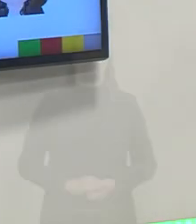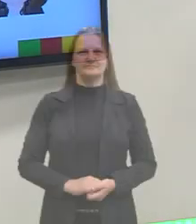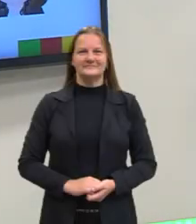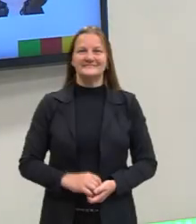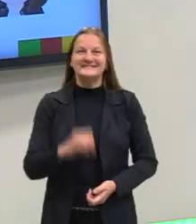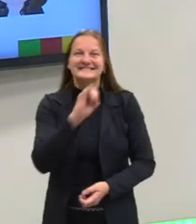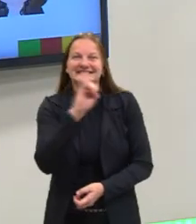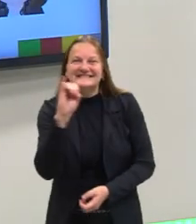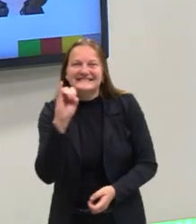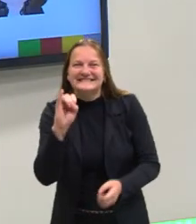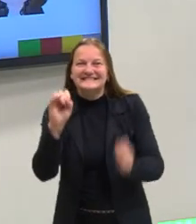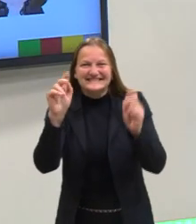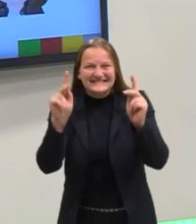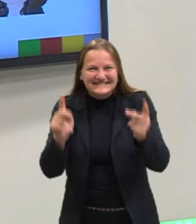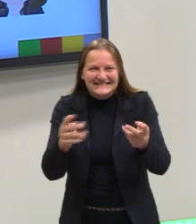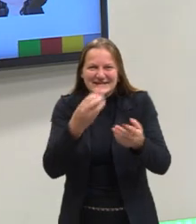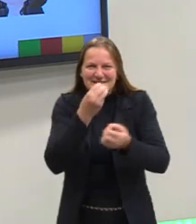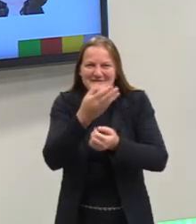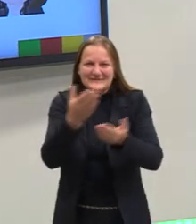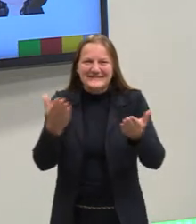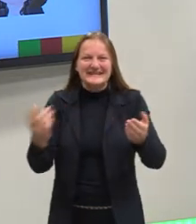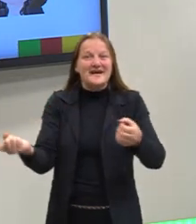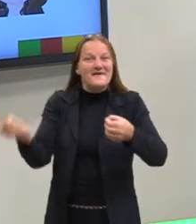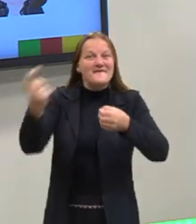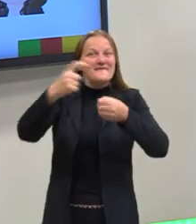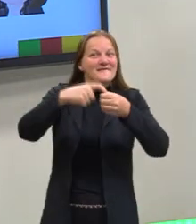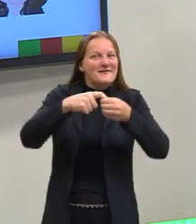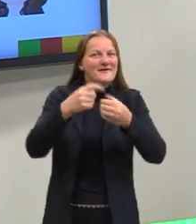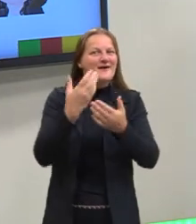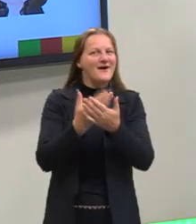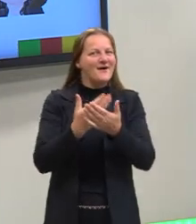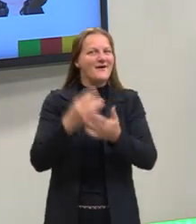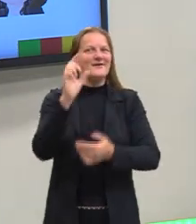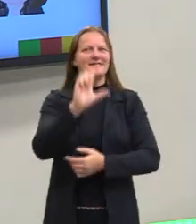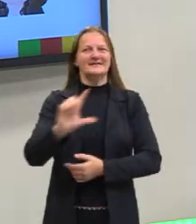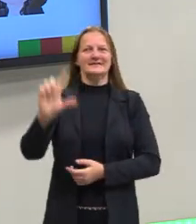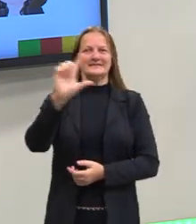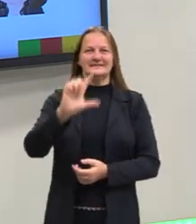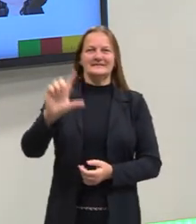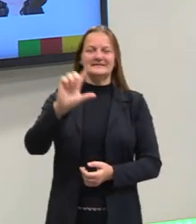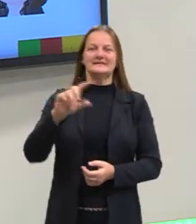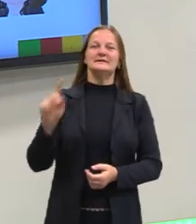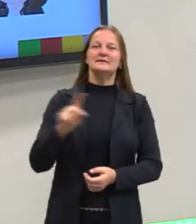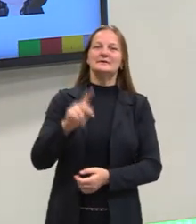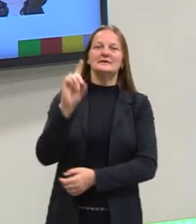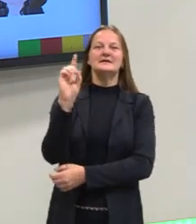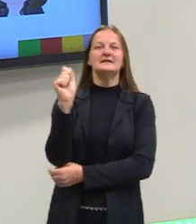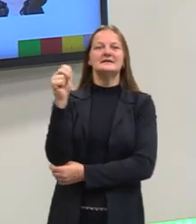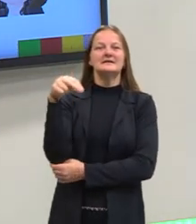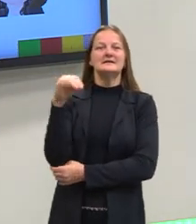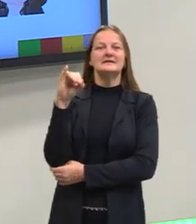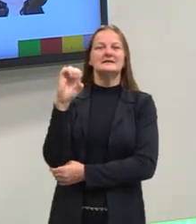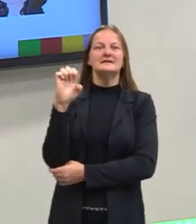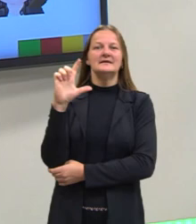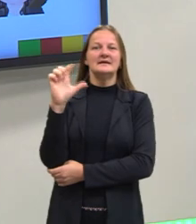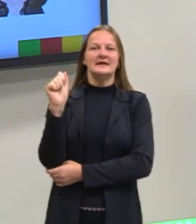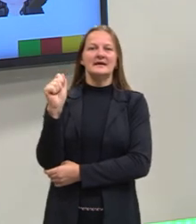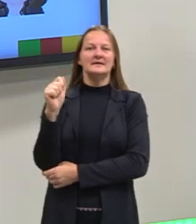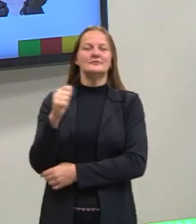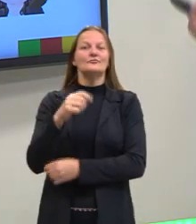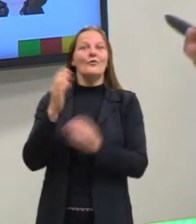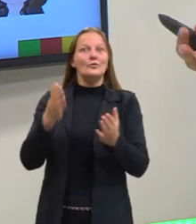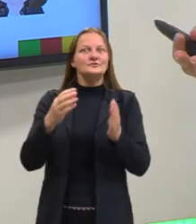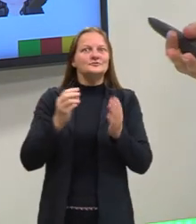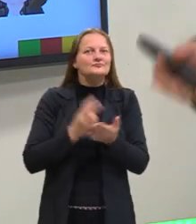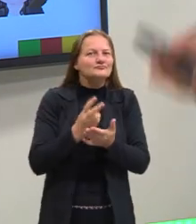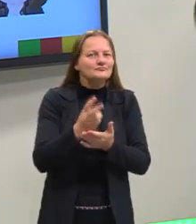Olá pessoal, vamos de volta para a nossa aula de literatura, que é a professora Daniela. Eu vou trabalhar com vocês essa